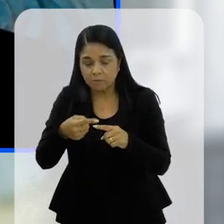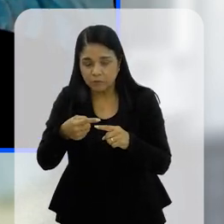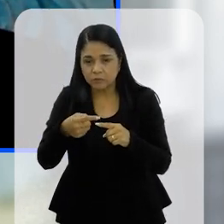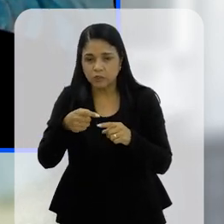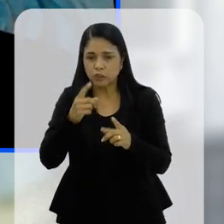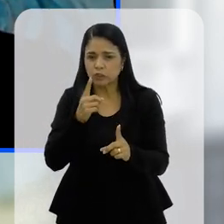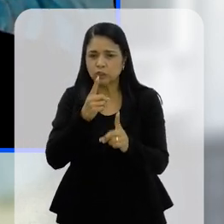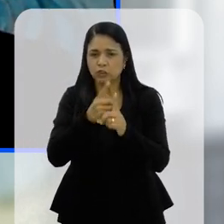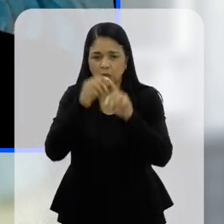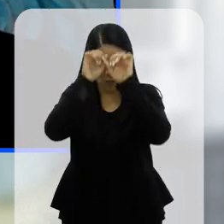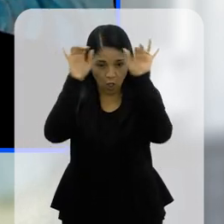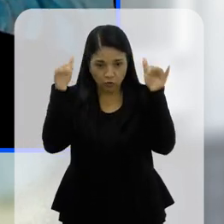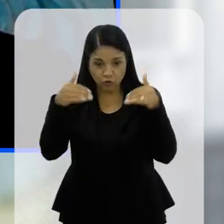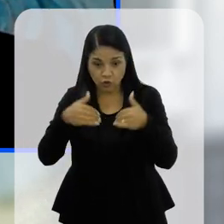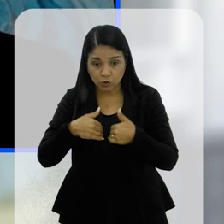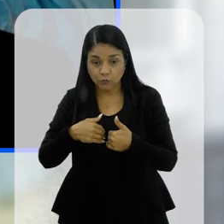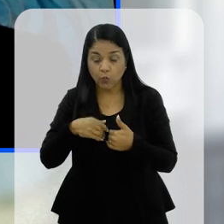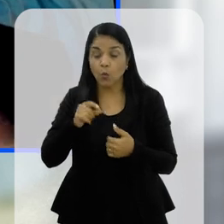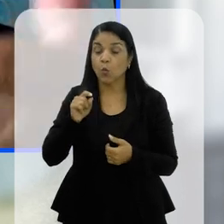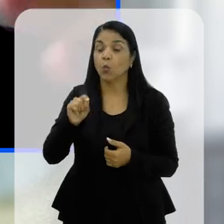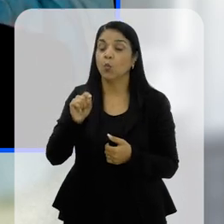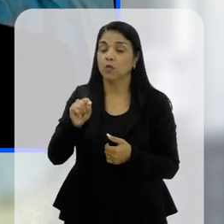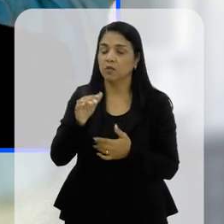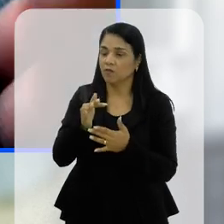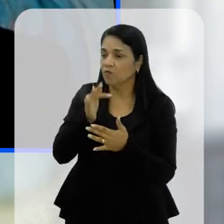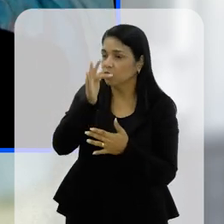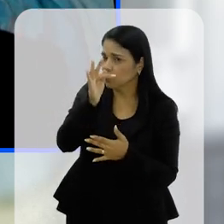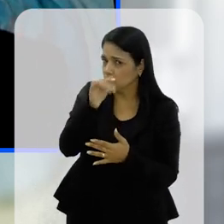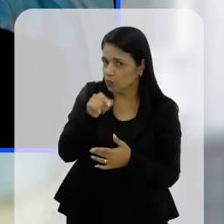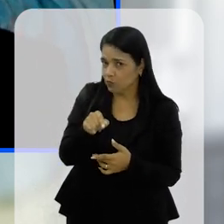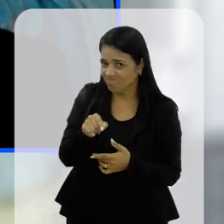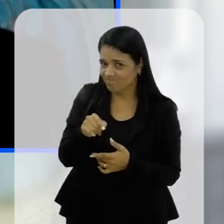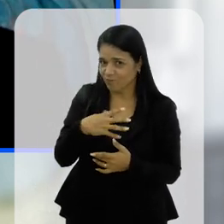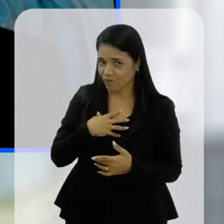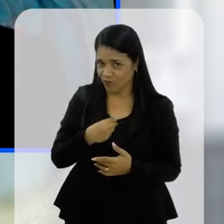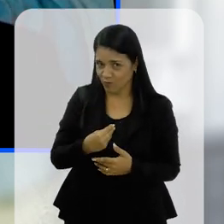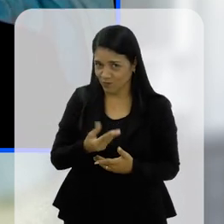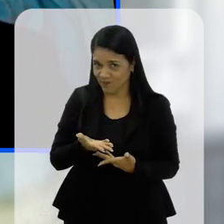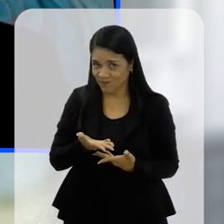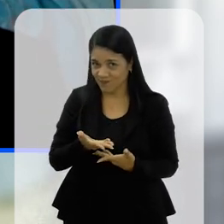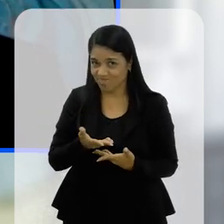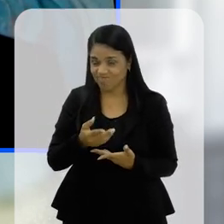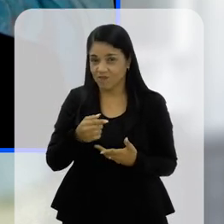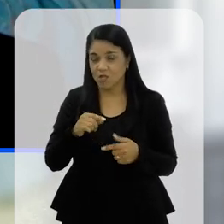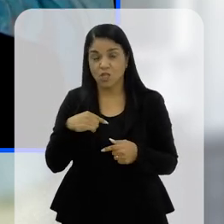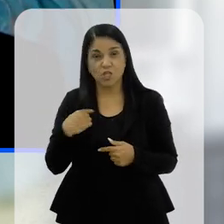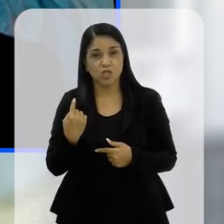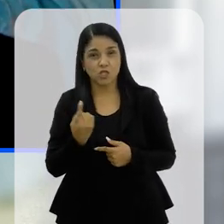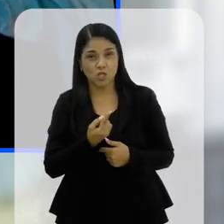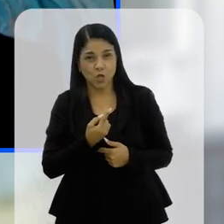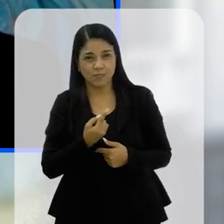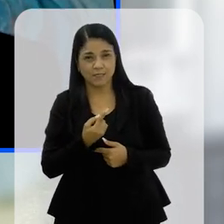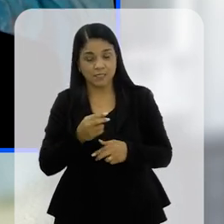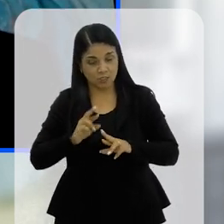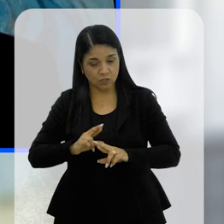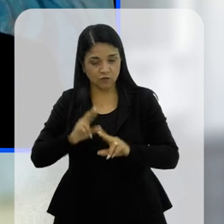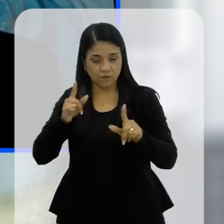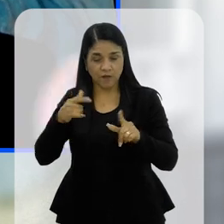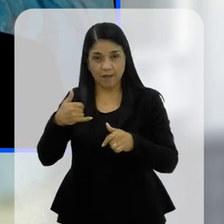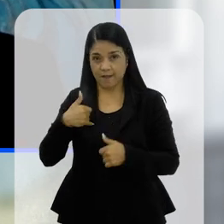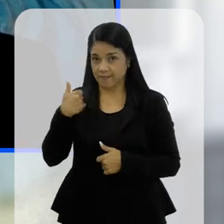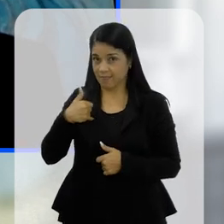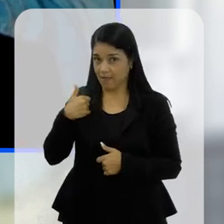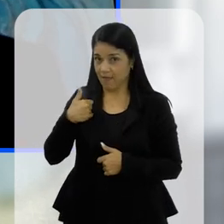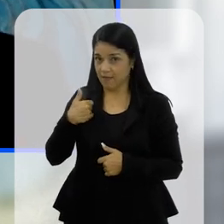enfrenta uma realidade que é o seguinte, o que vai ser dele, né, até porque nós não estamos aqui, a diferença de